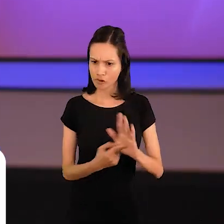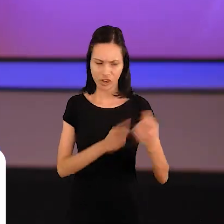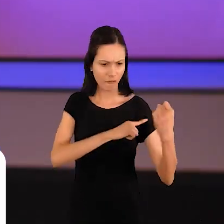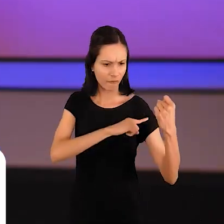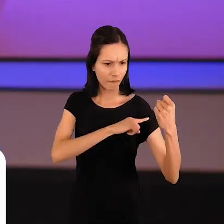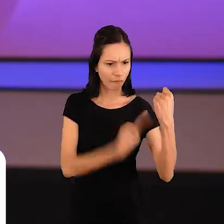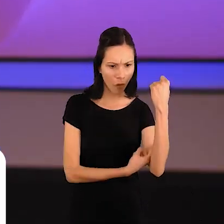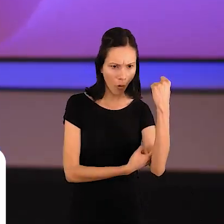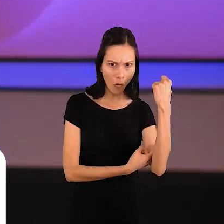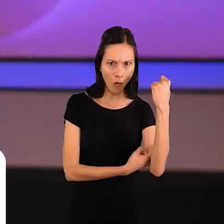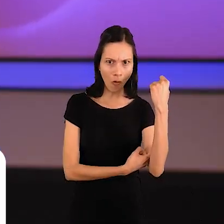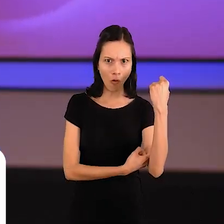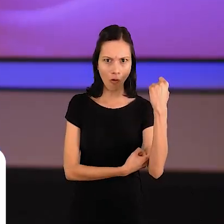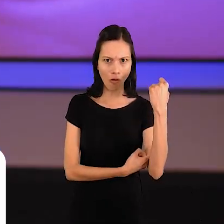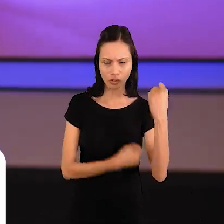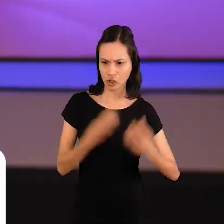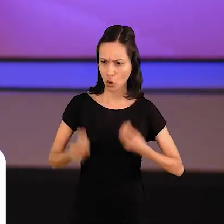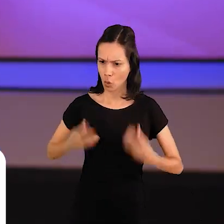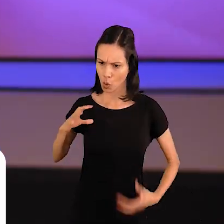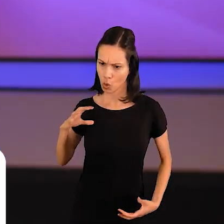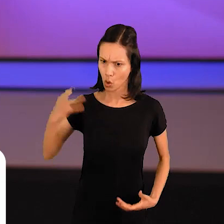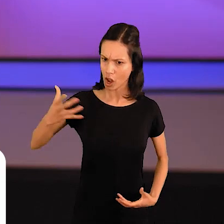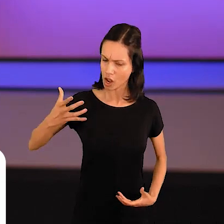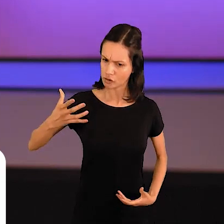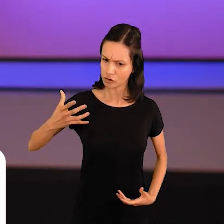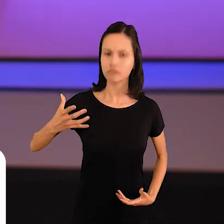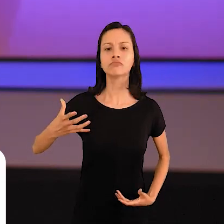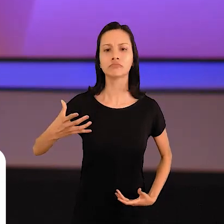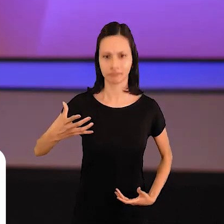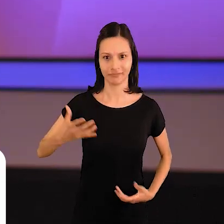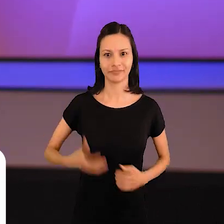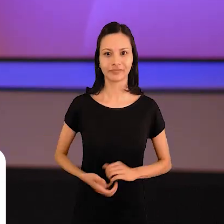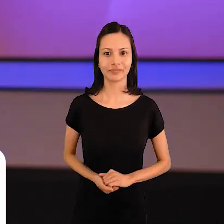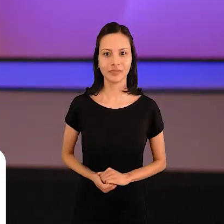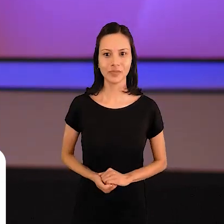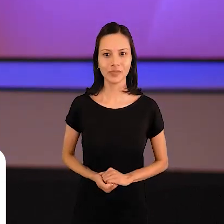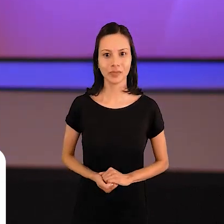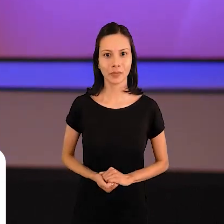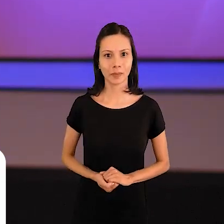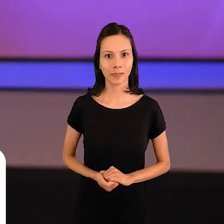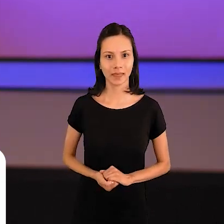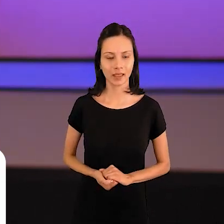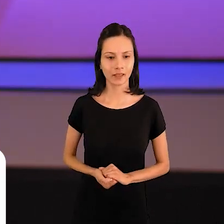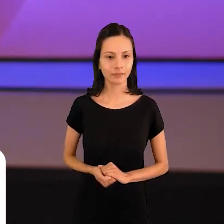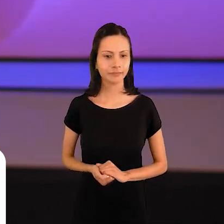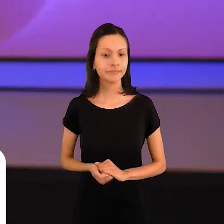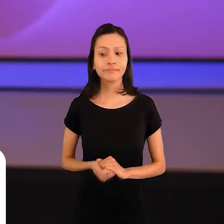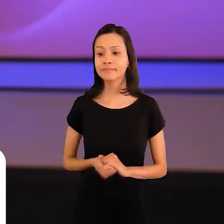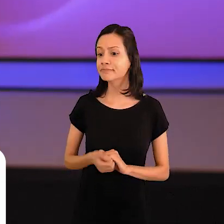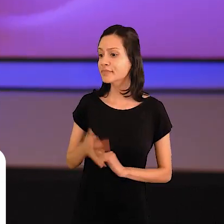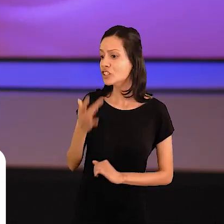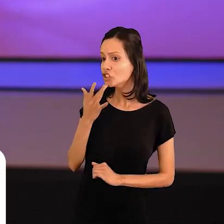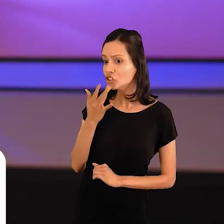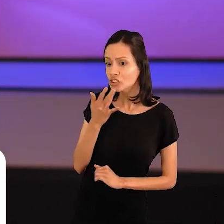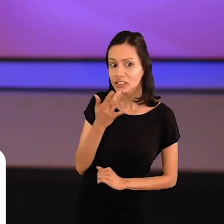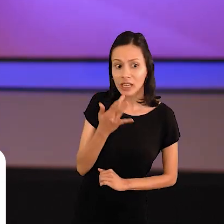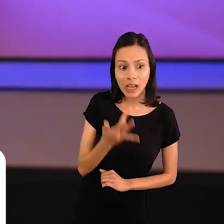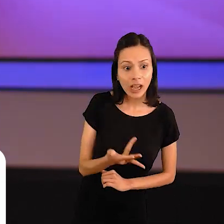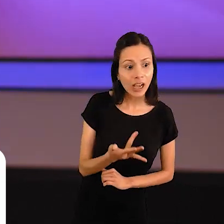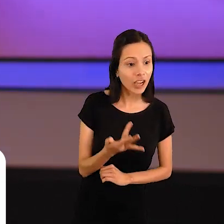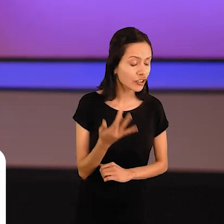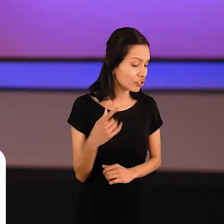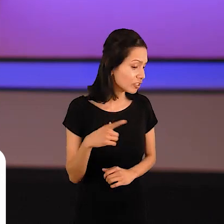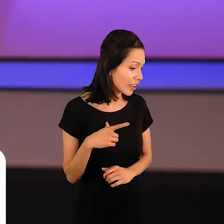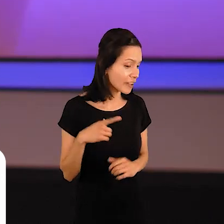a sua valentia, a sua bravura. Naquela tarde, os jovens começaram com uma dança, onde